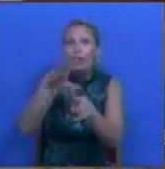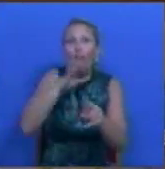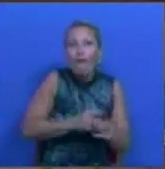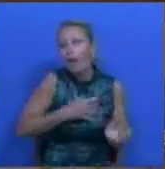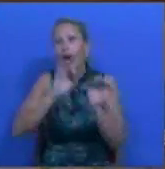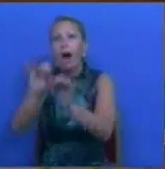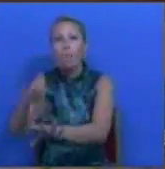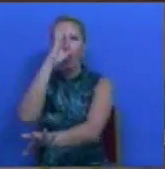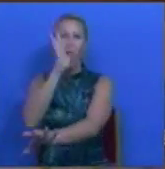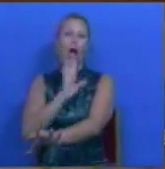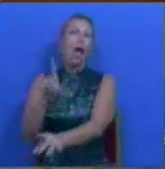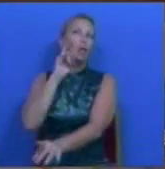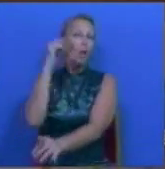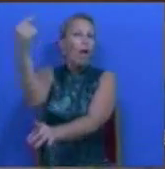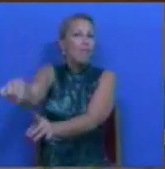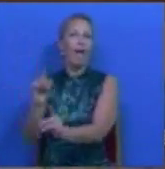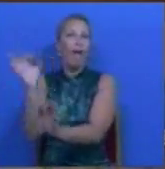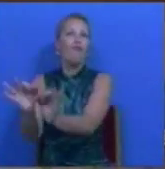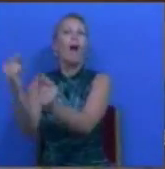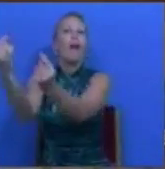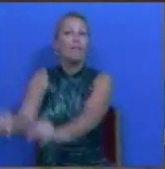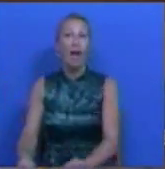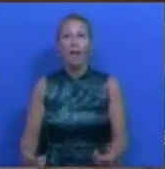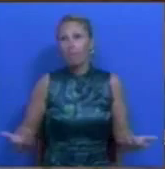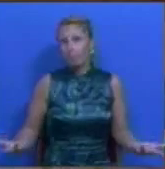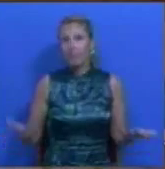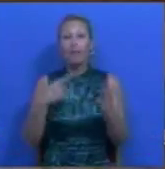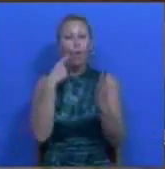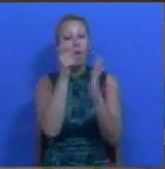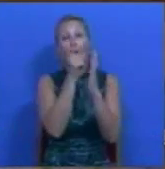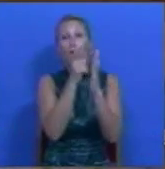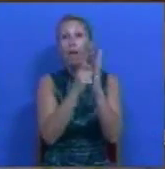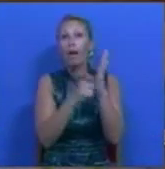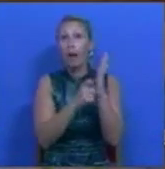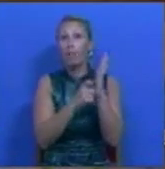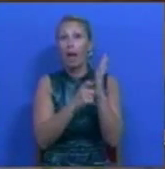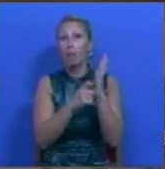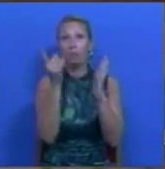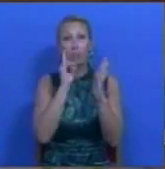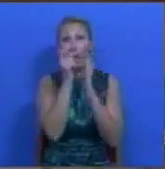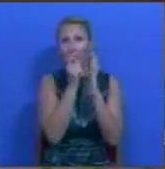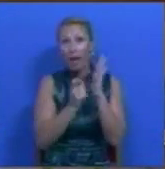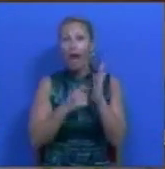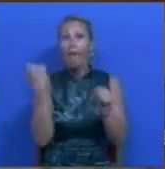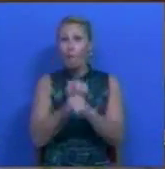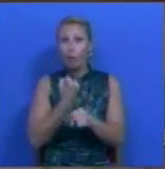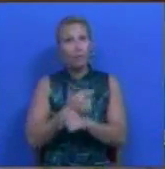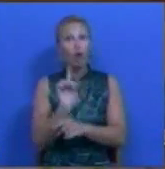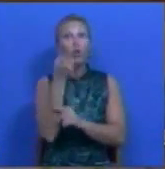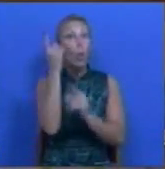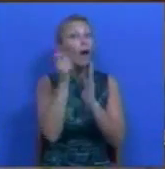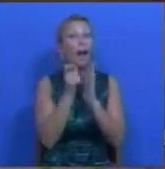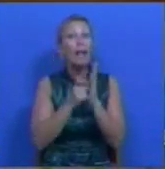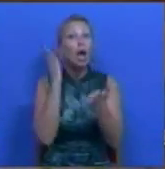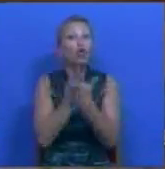apoio à família está assegurada às famílias. E, portanto, o calendário de funcionamento não é o calendário escolar. E, portanto, eu creio que nós